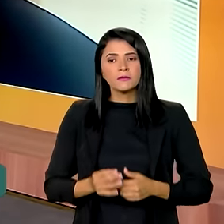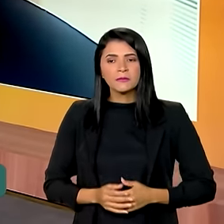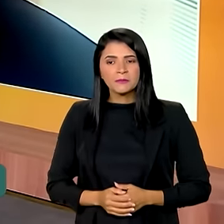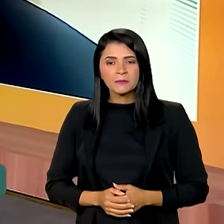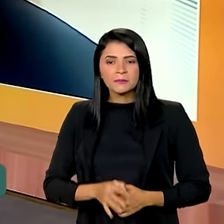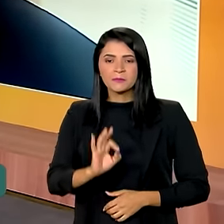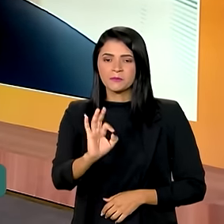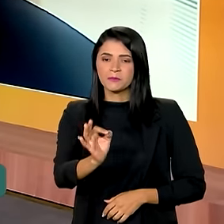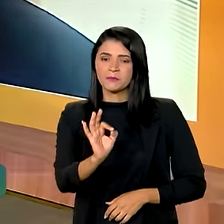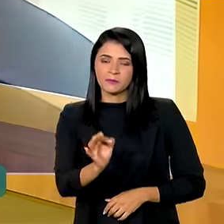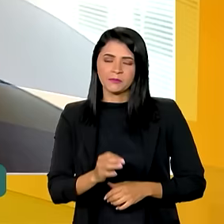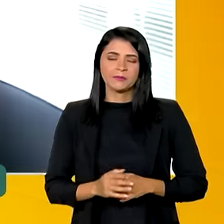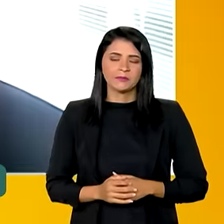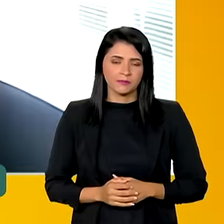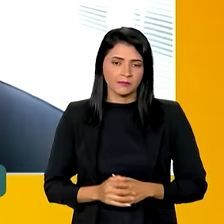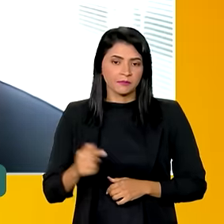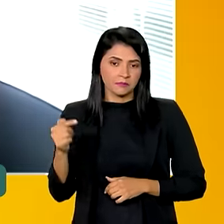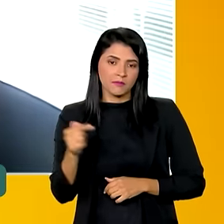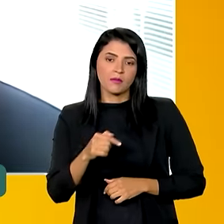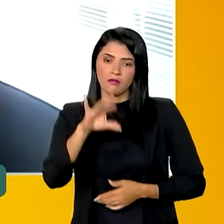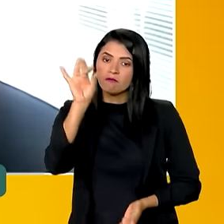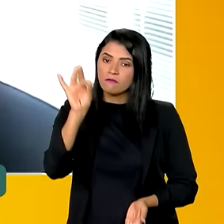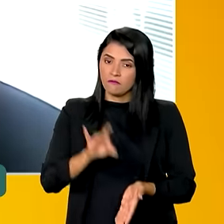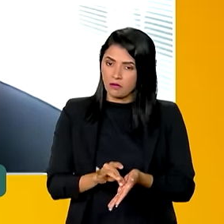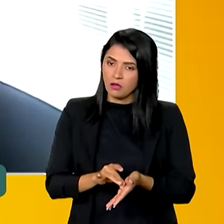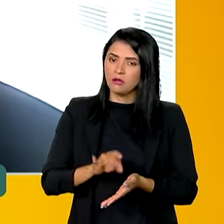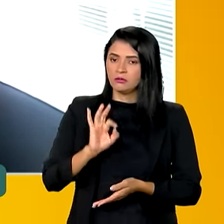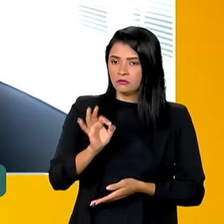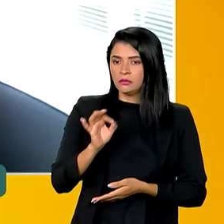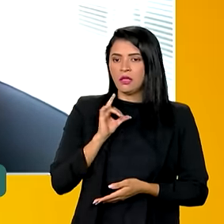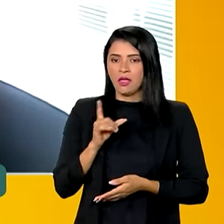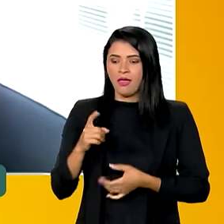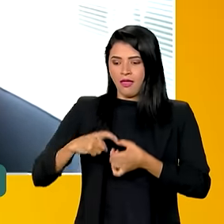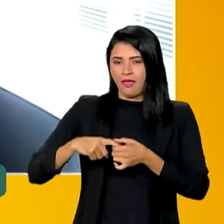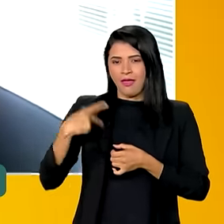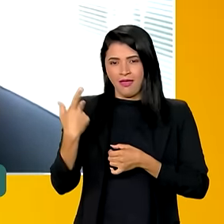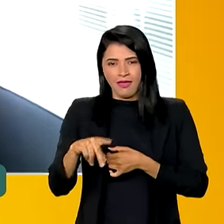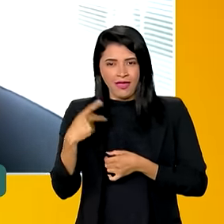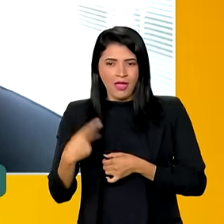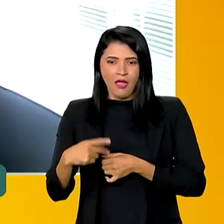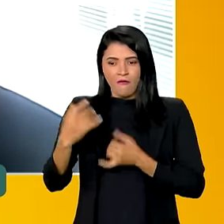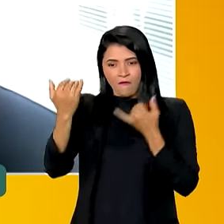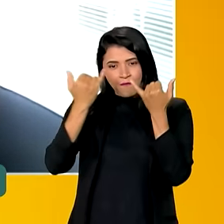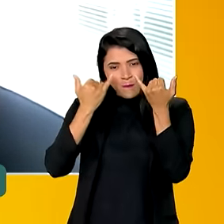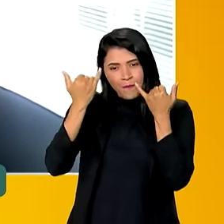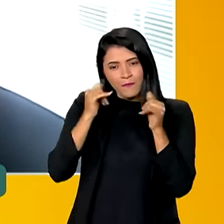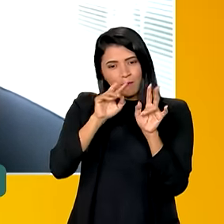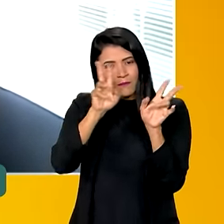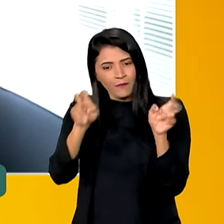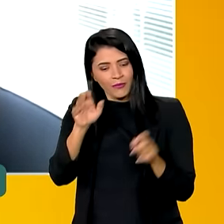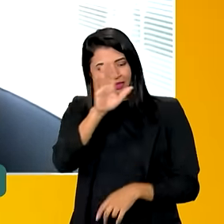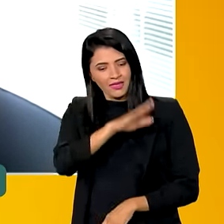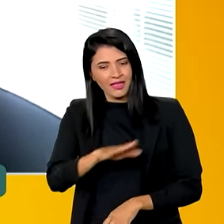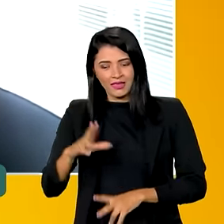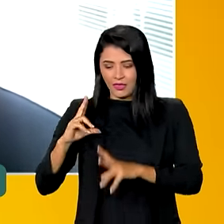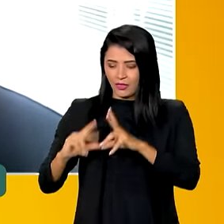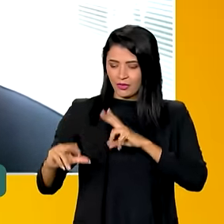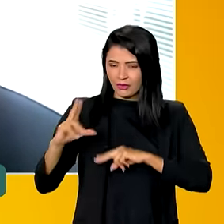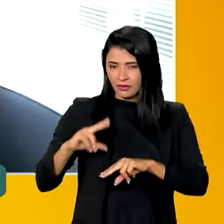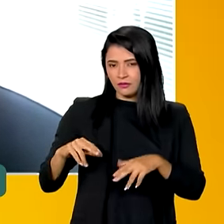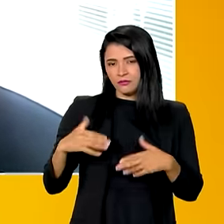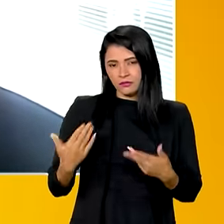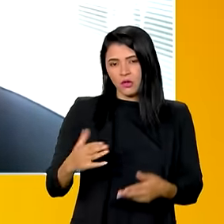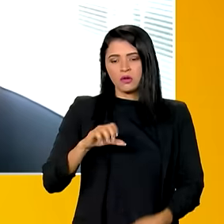Certo, esse é um fato, né? A reposição dos dados sobre crianças e adolescentes. Então,